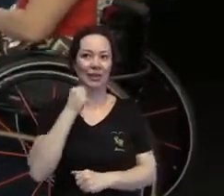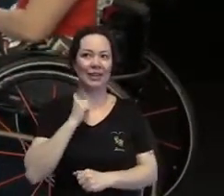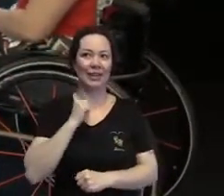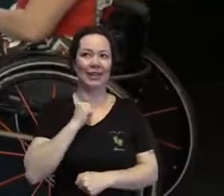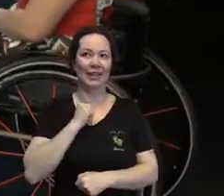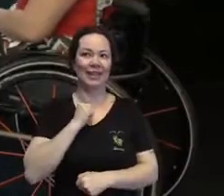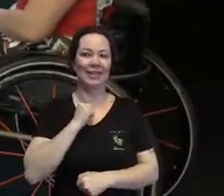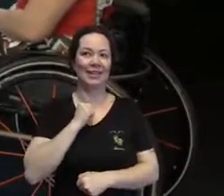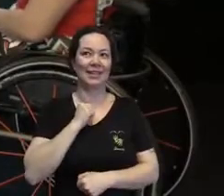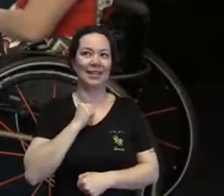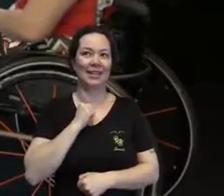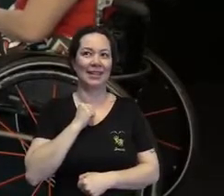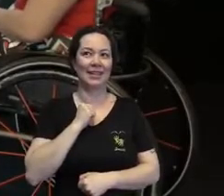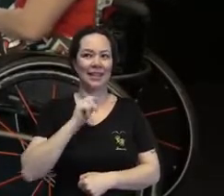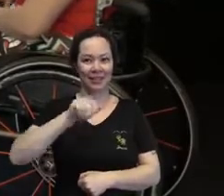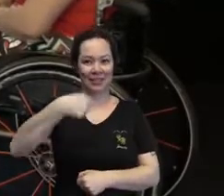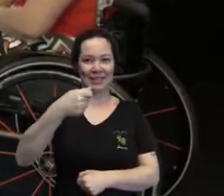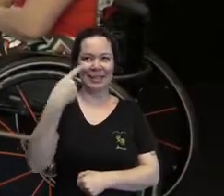minha franjinha.